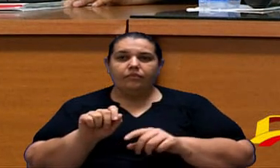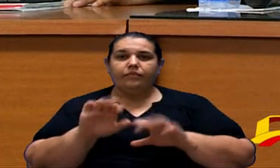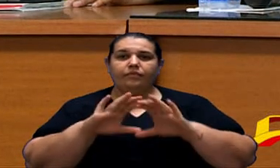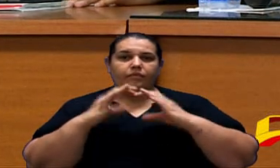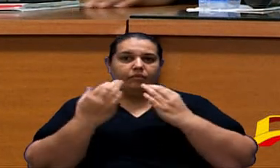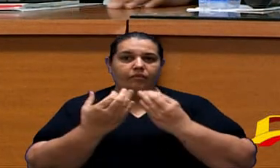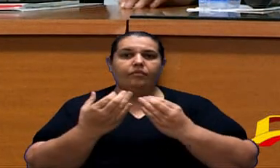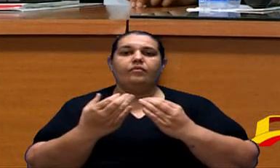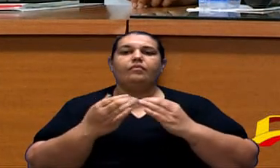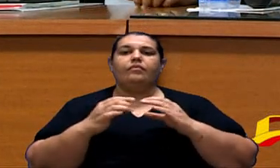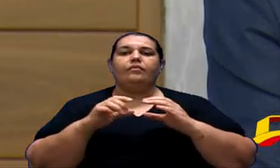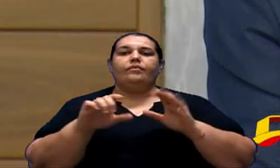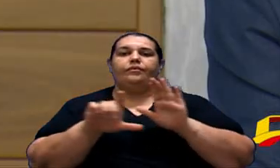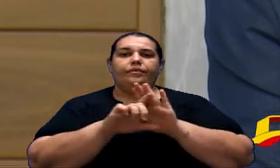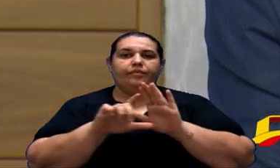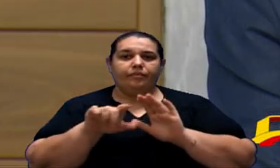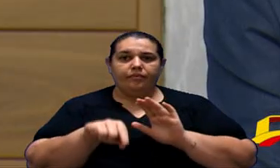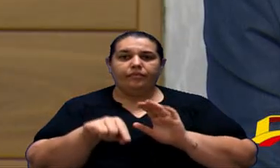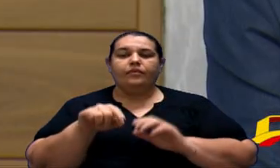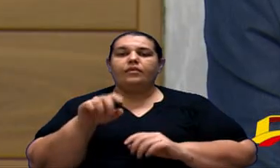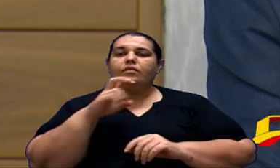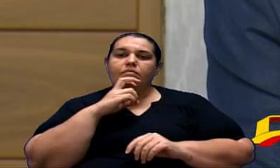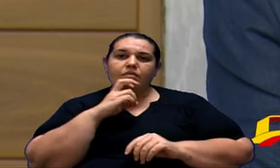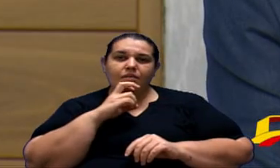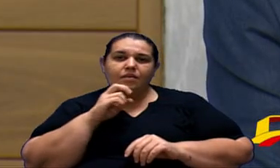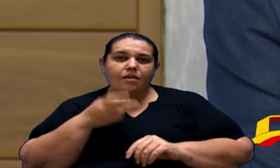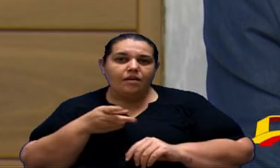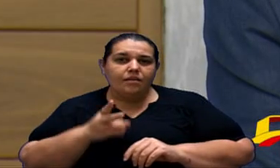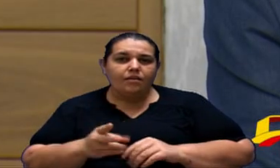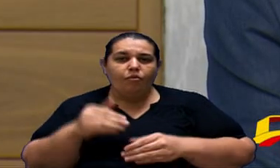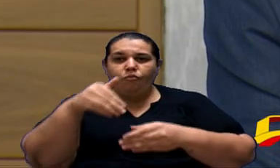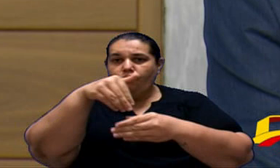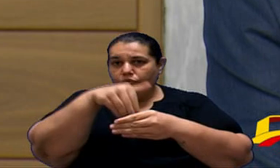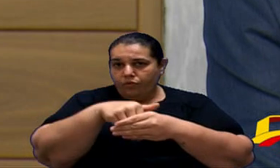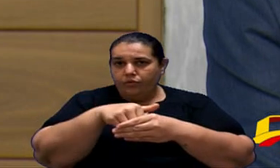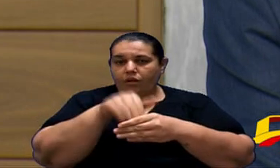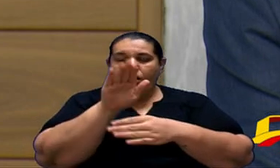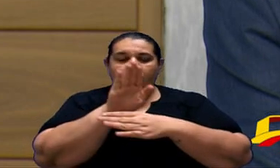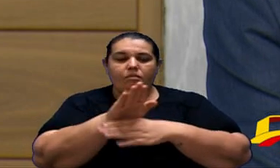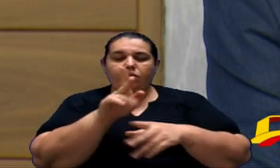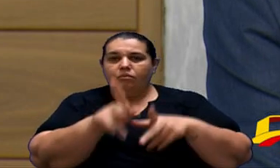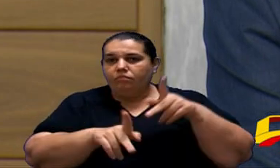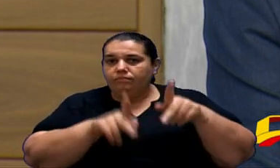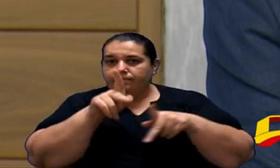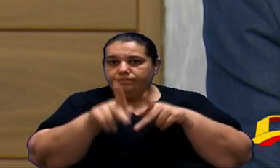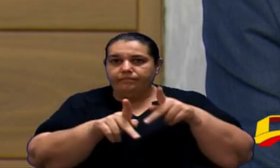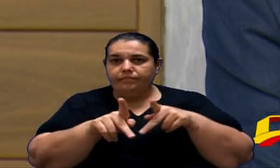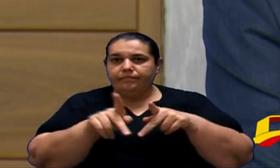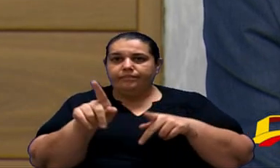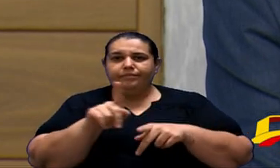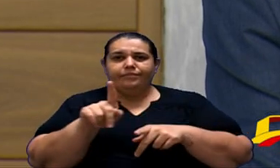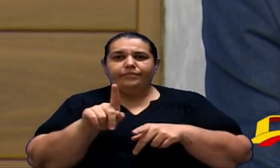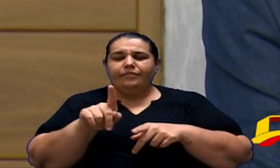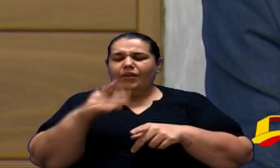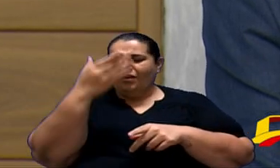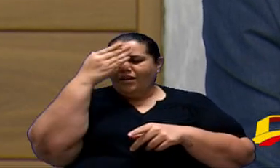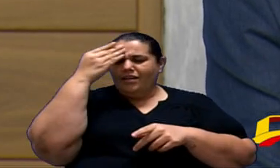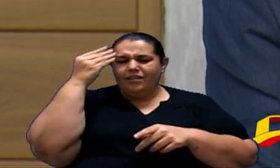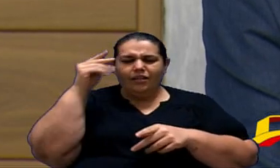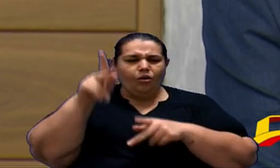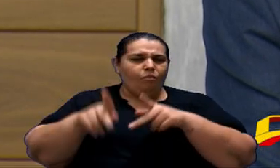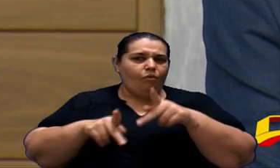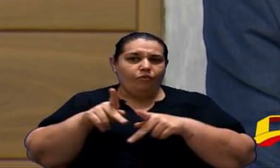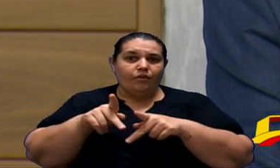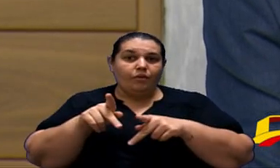casa de lei de leis com certeza sempre estará votando a favor do povo não vai deixar o povo desamparado